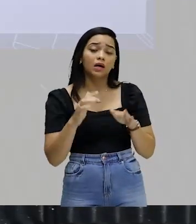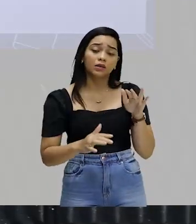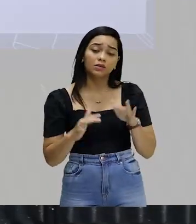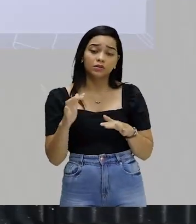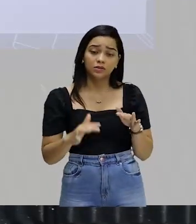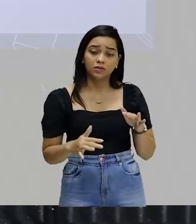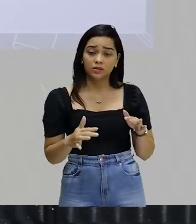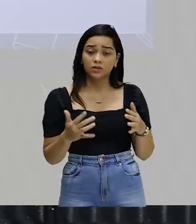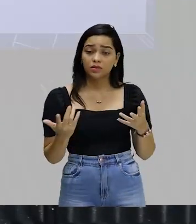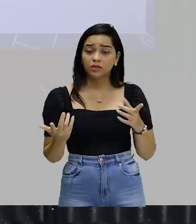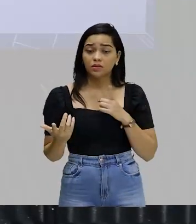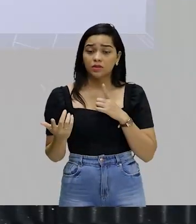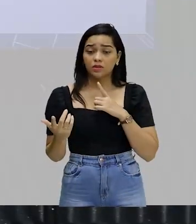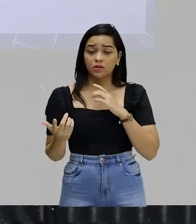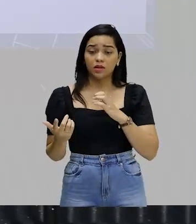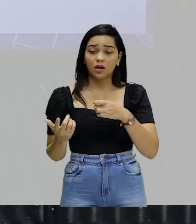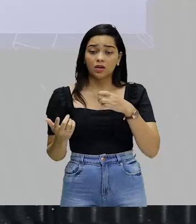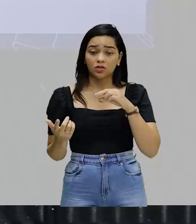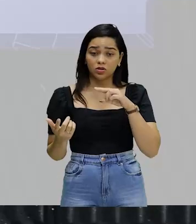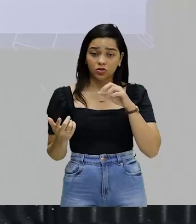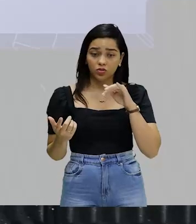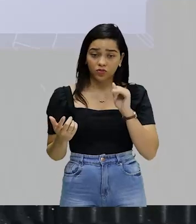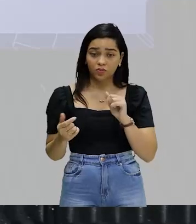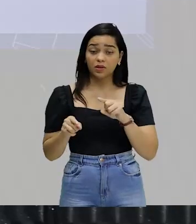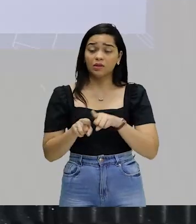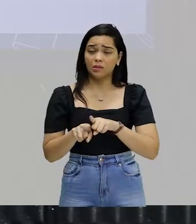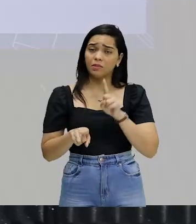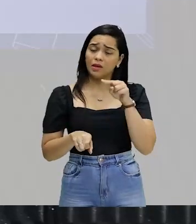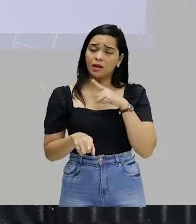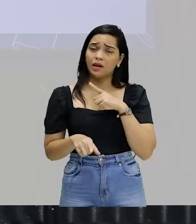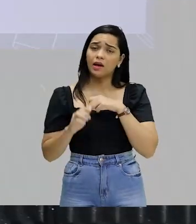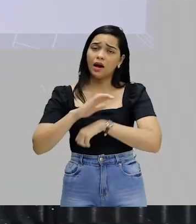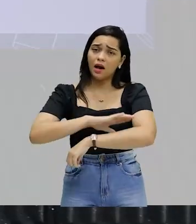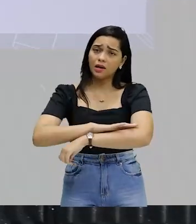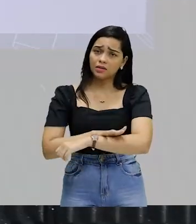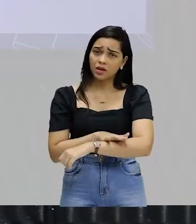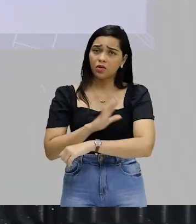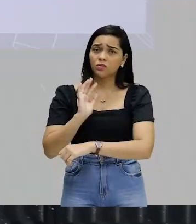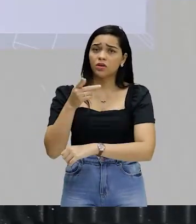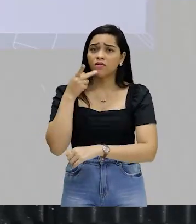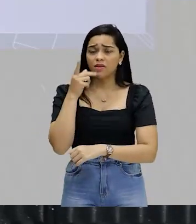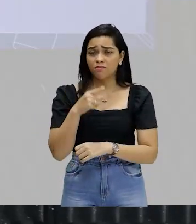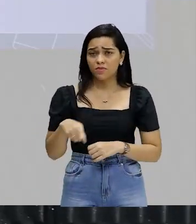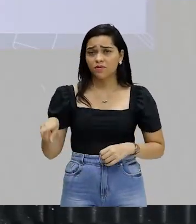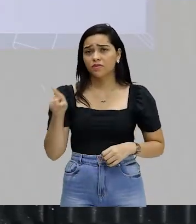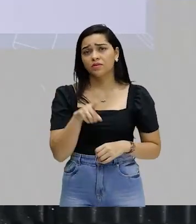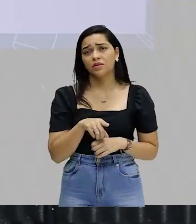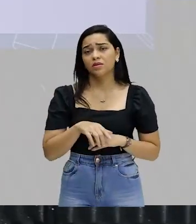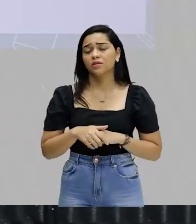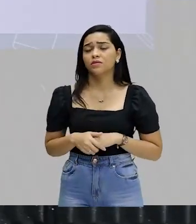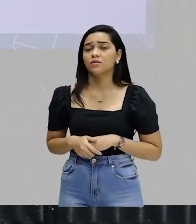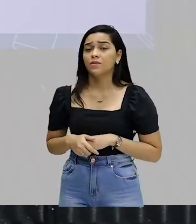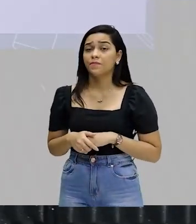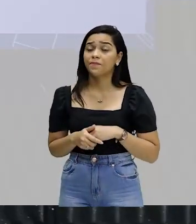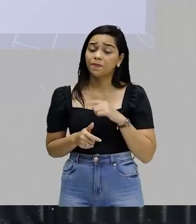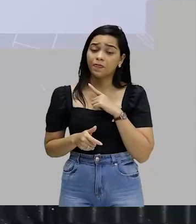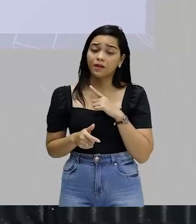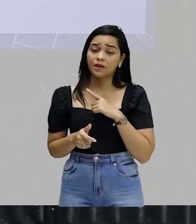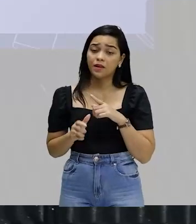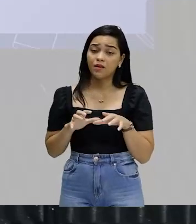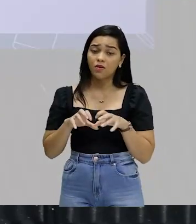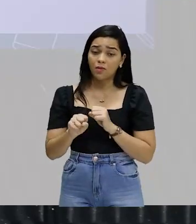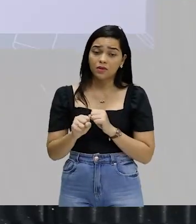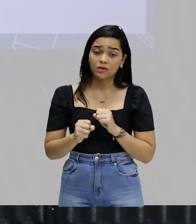o critério da xenofobia também é um critério racial como eu citei ainda há pouco para vocês devido a formação